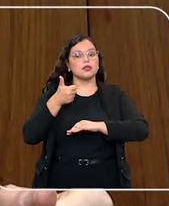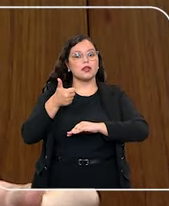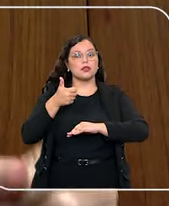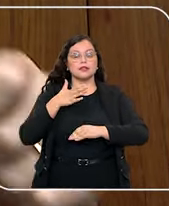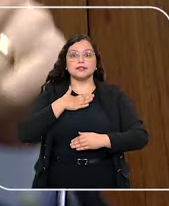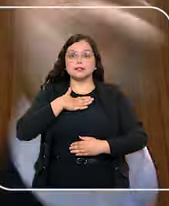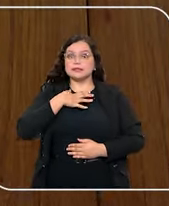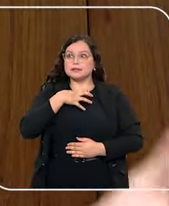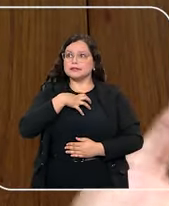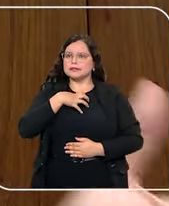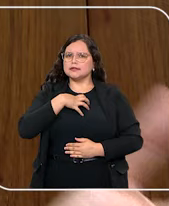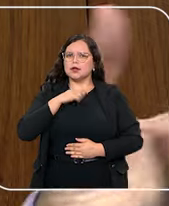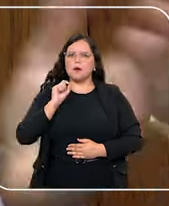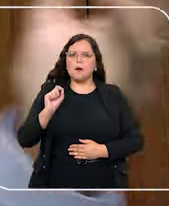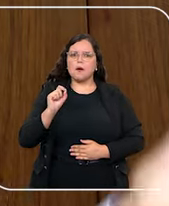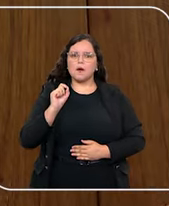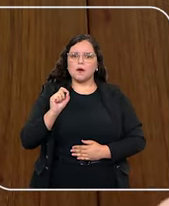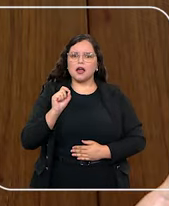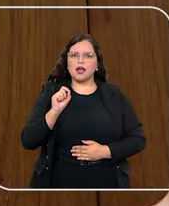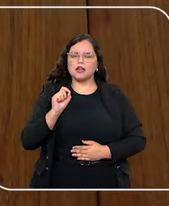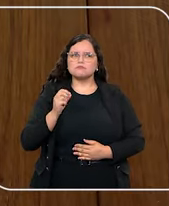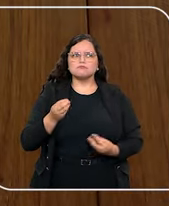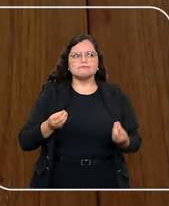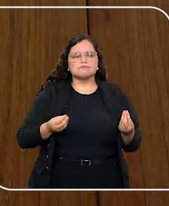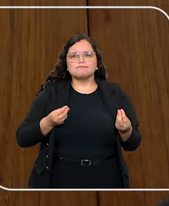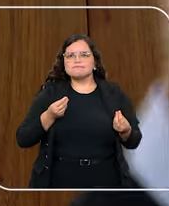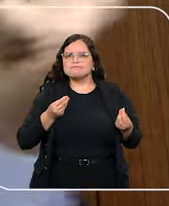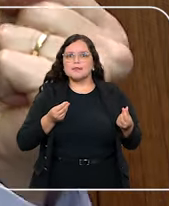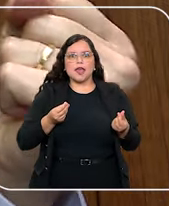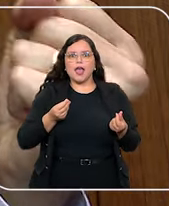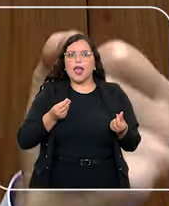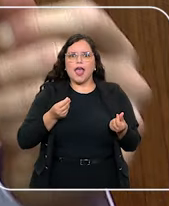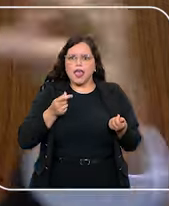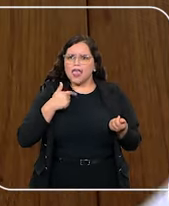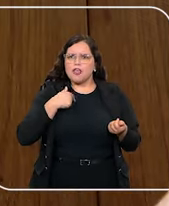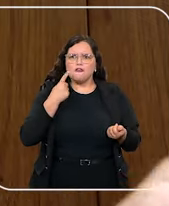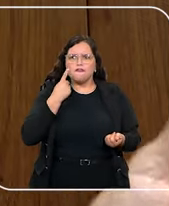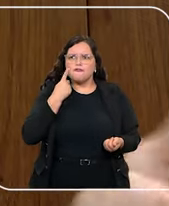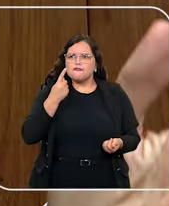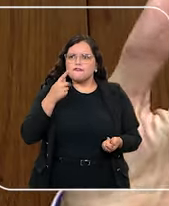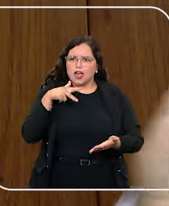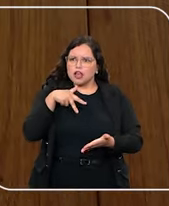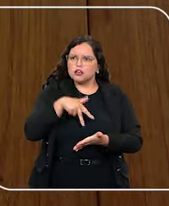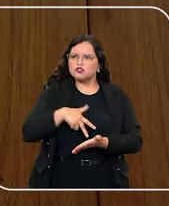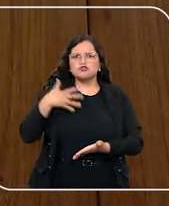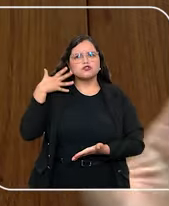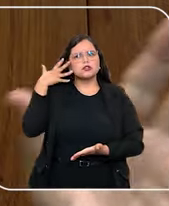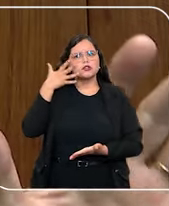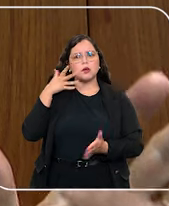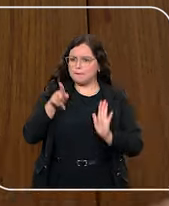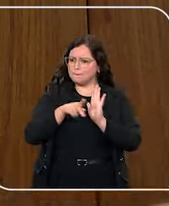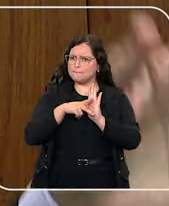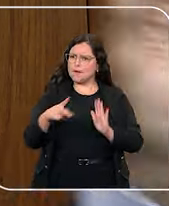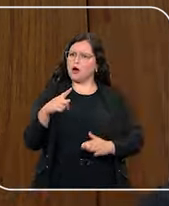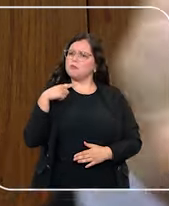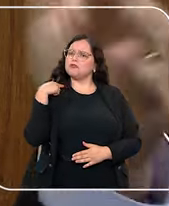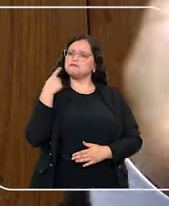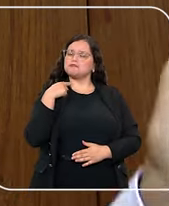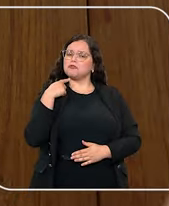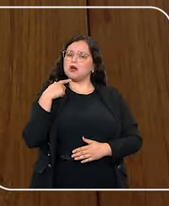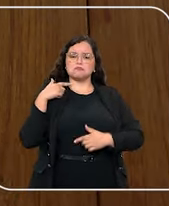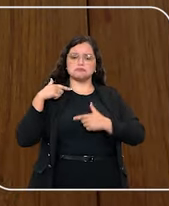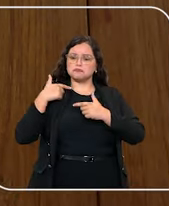Eu me senti efetivamente como ouvindo sustentações de advogados que